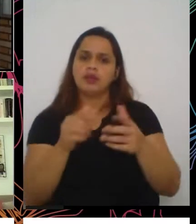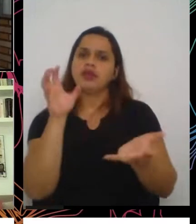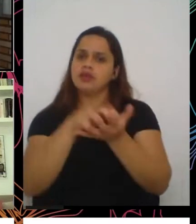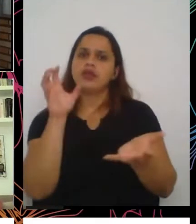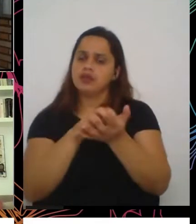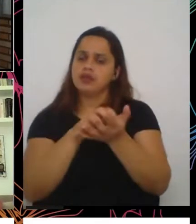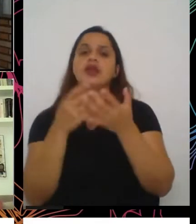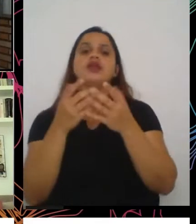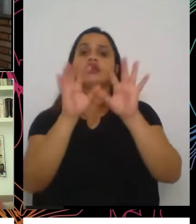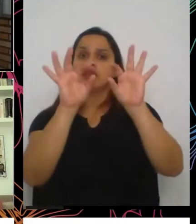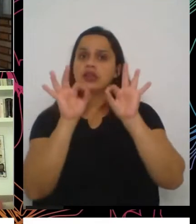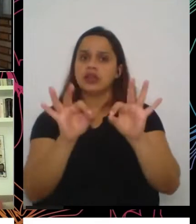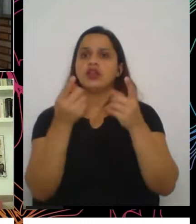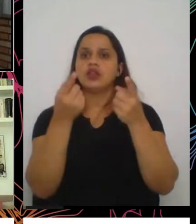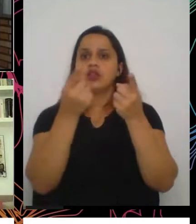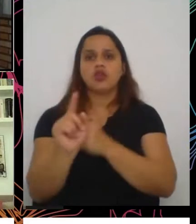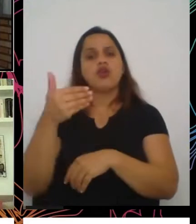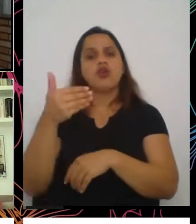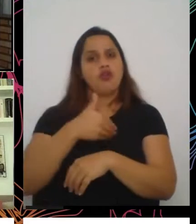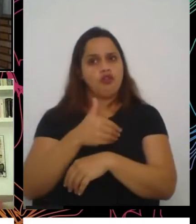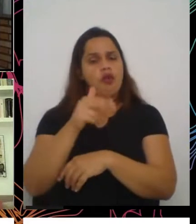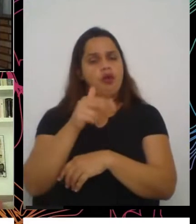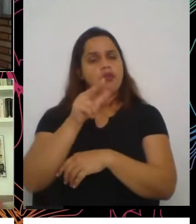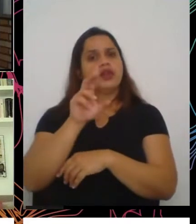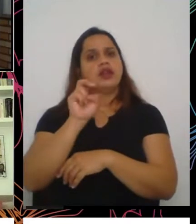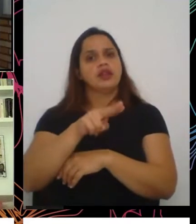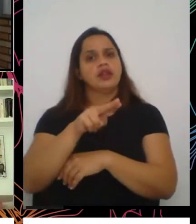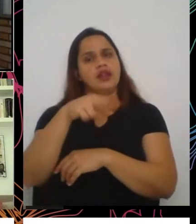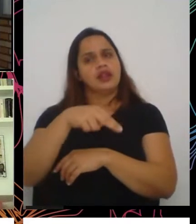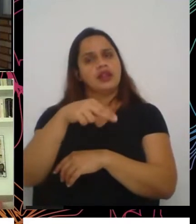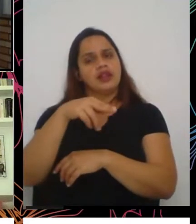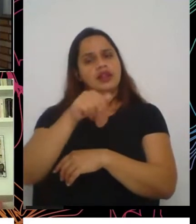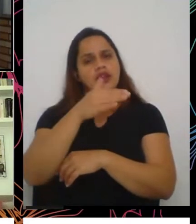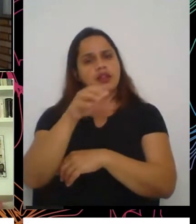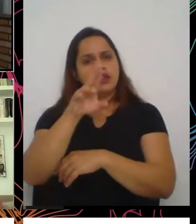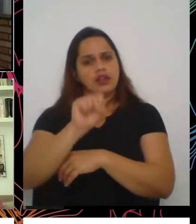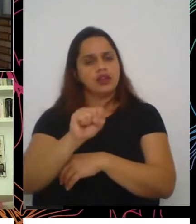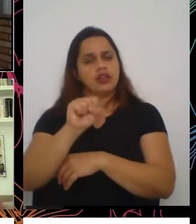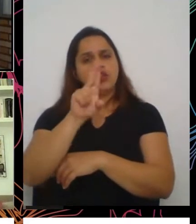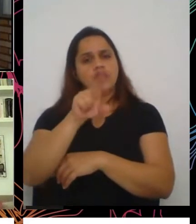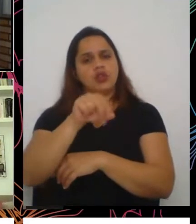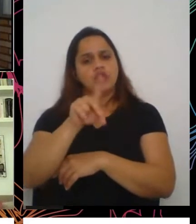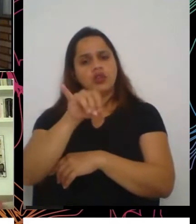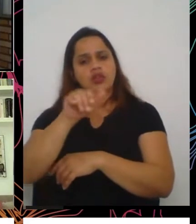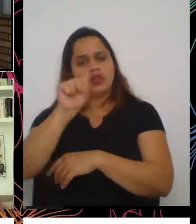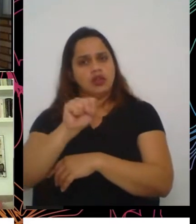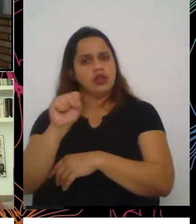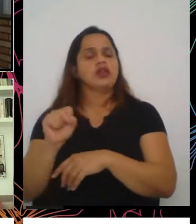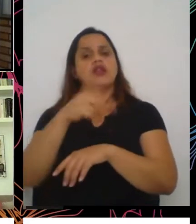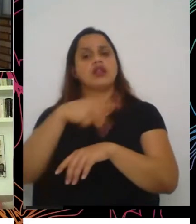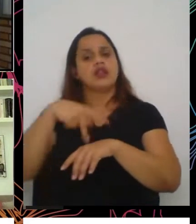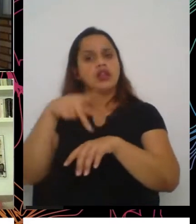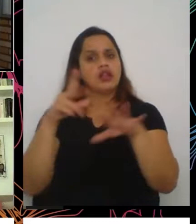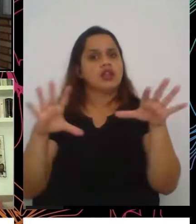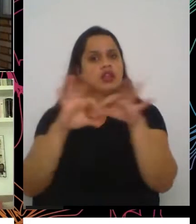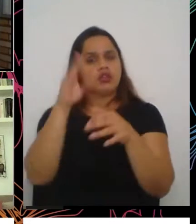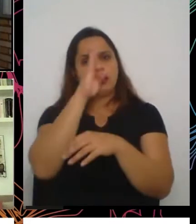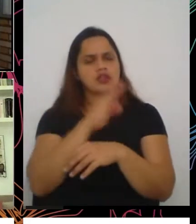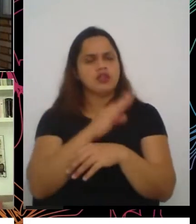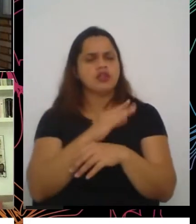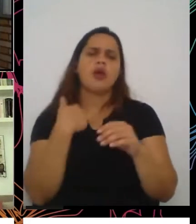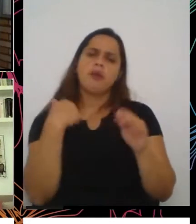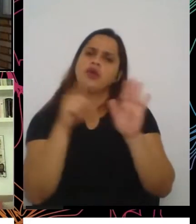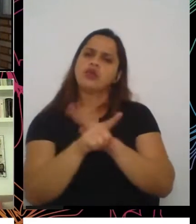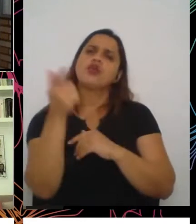de alimentos das Nações Unidas no Brasil, você consegue apontar, Daniel, onde falhamos e